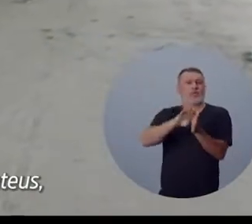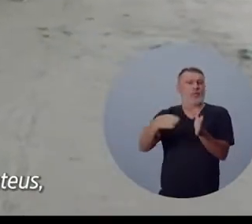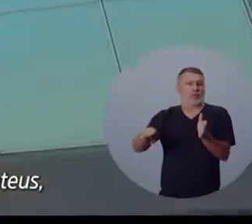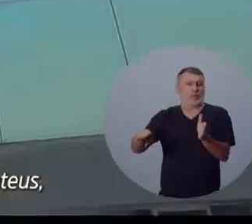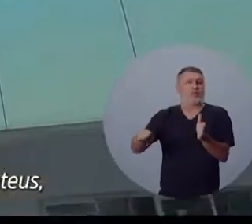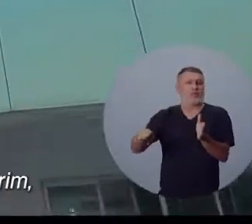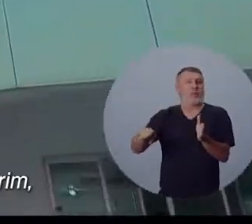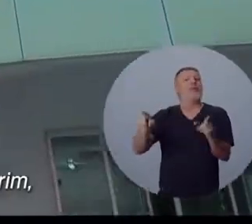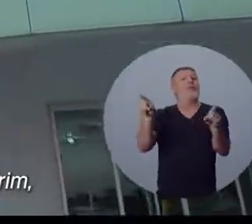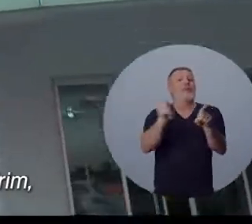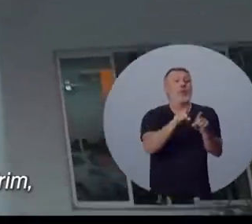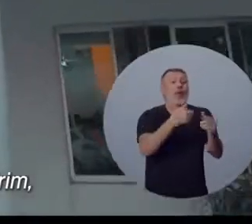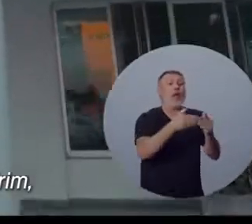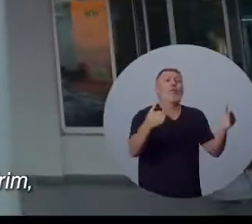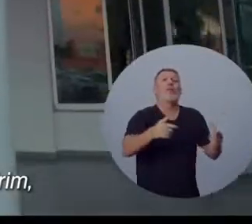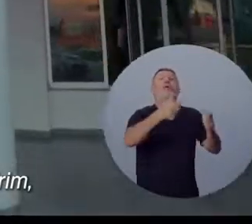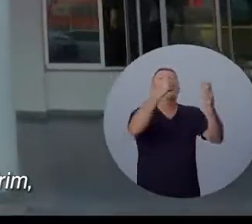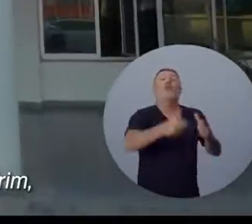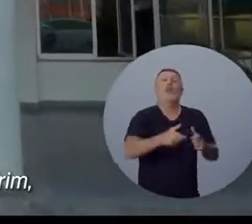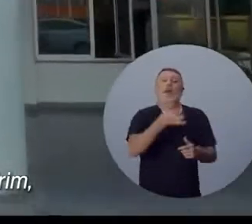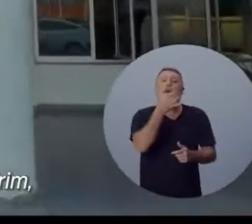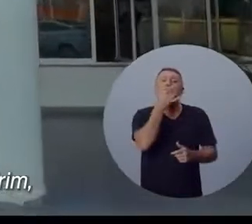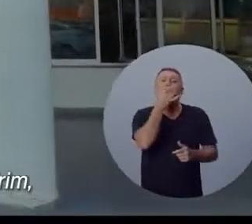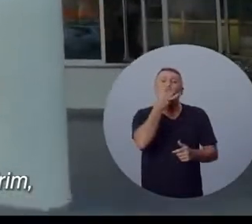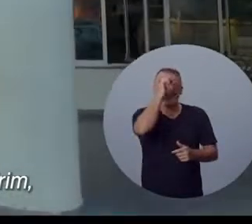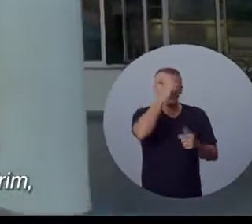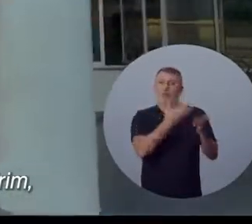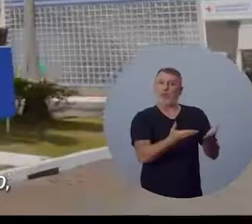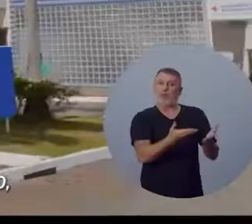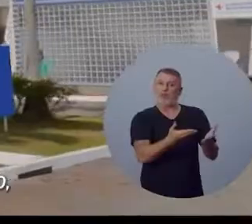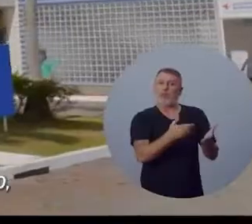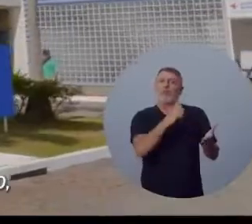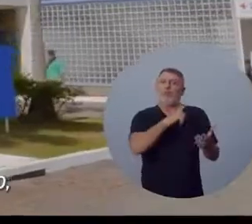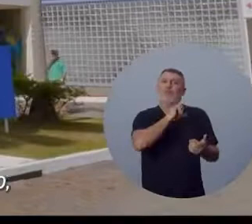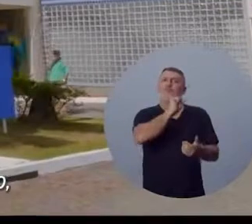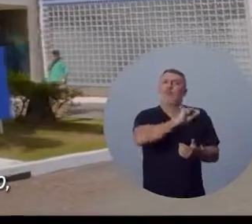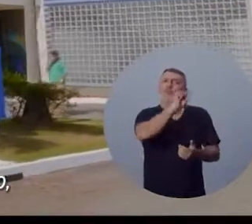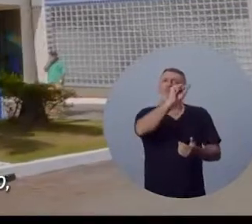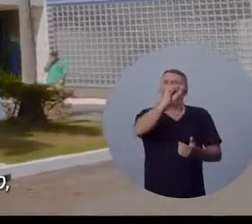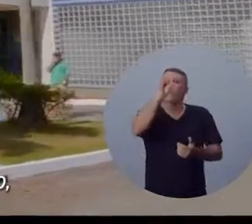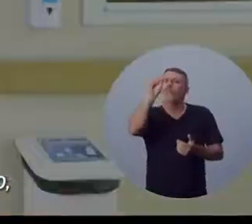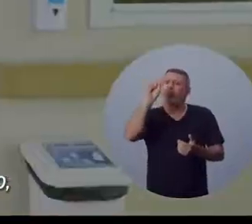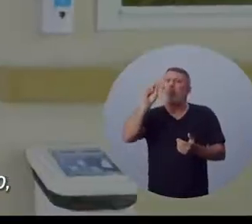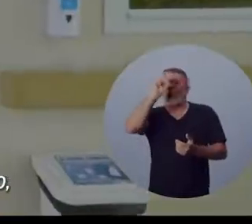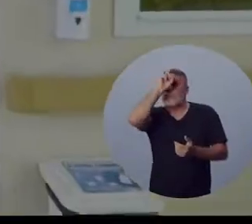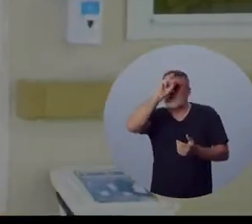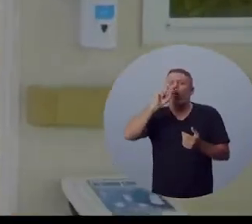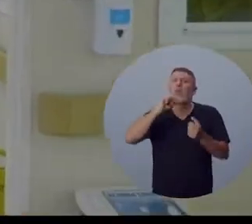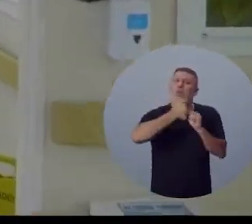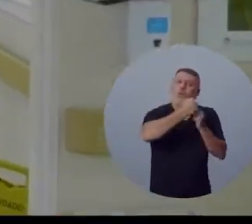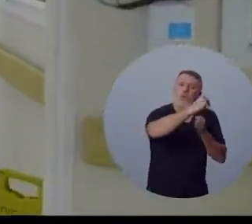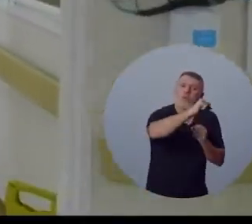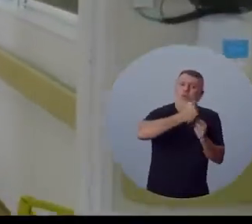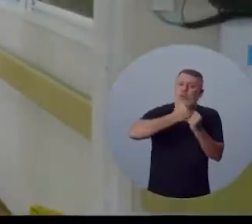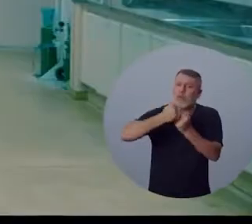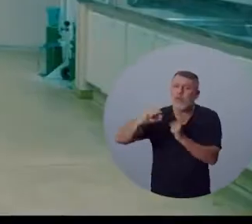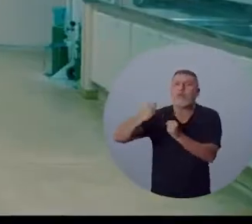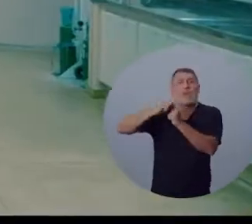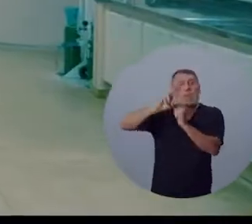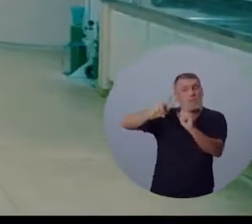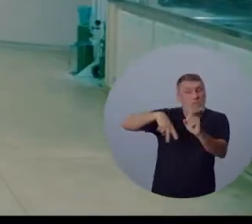Santo, lá em São Mateus. Nós abrimos o Aquidabã, em Caxeiro do Tapumirim, diversos hospitais nossos, do governo do estado, nós ampliamos.